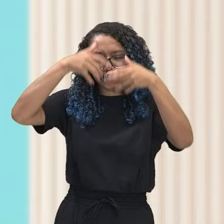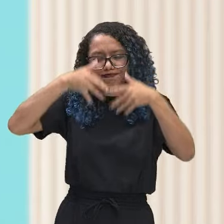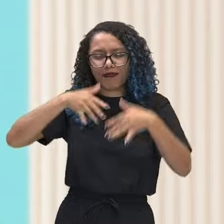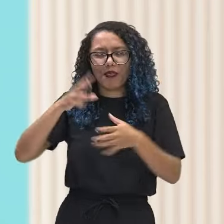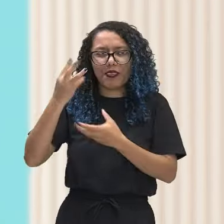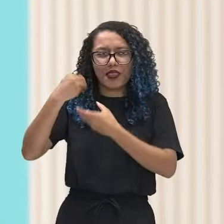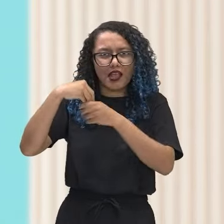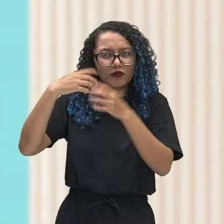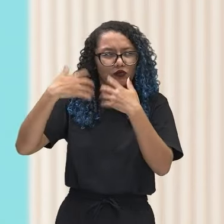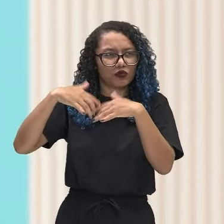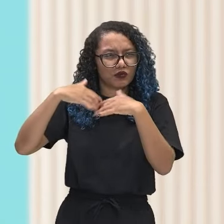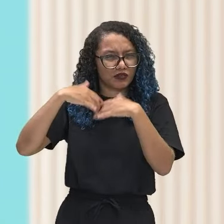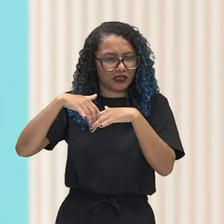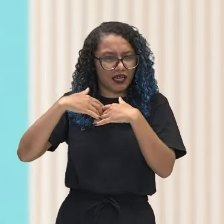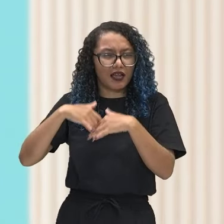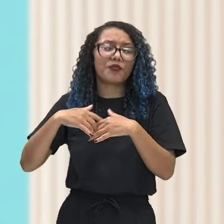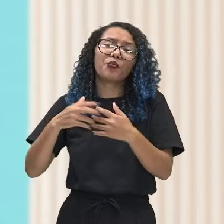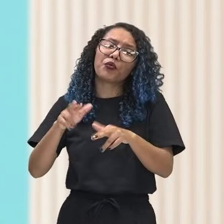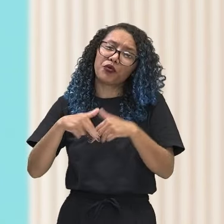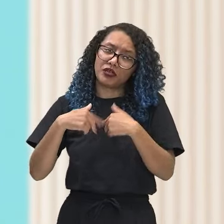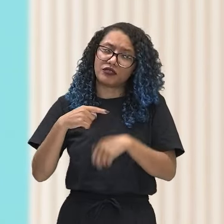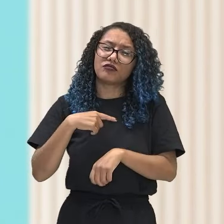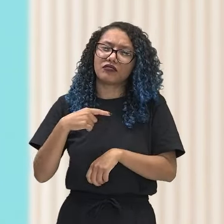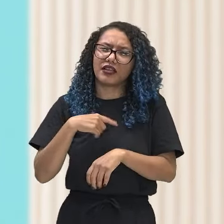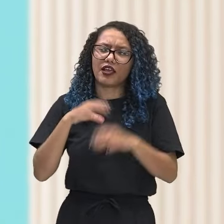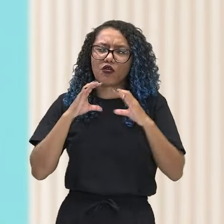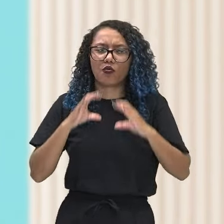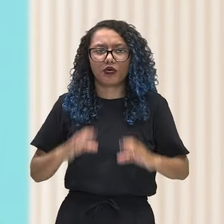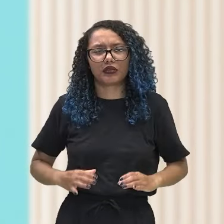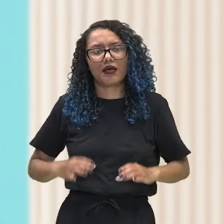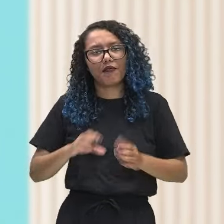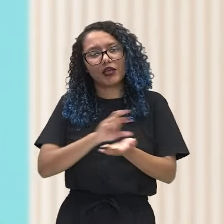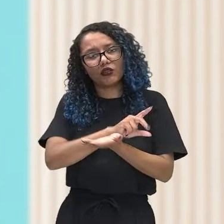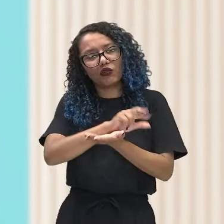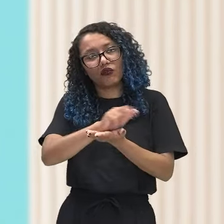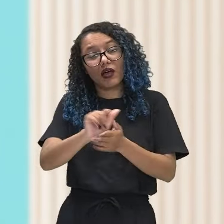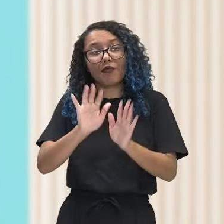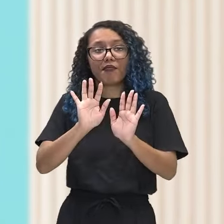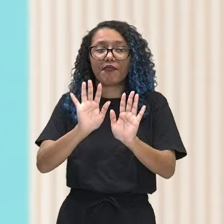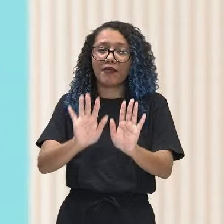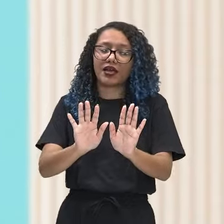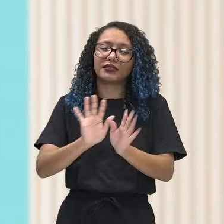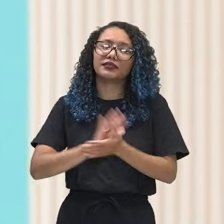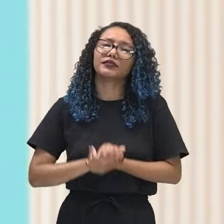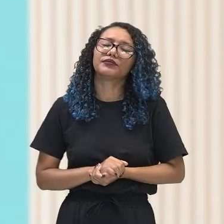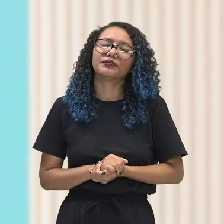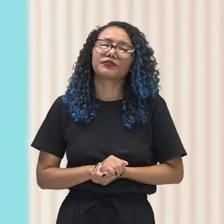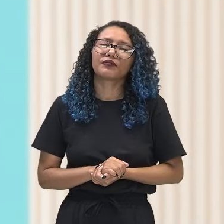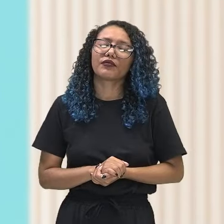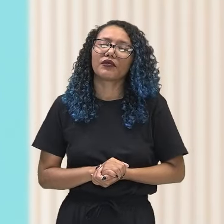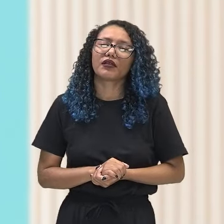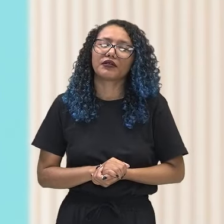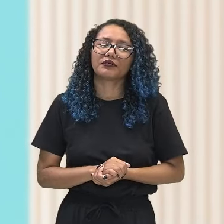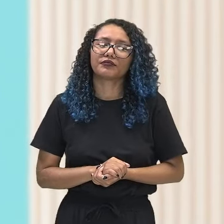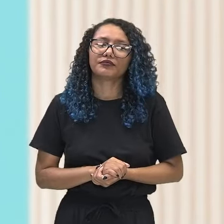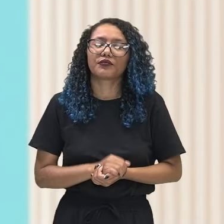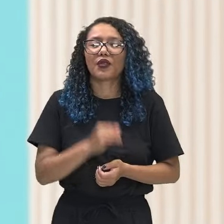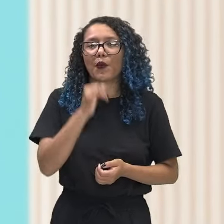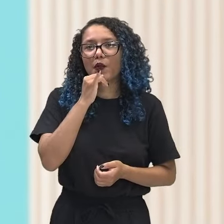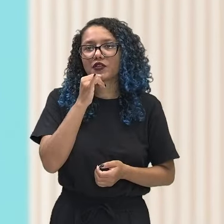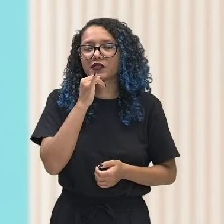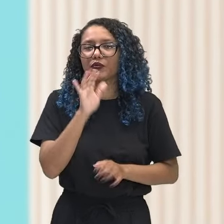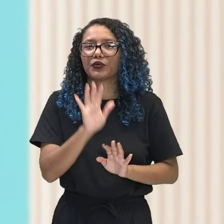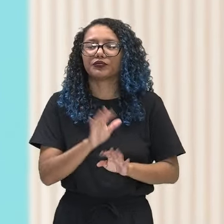vários tipos de comportamentos. Mas isso não significa que o jovem